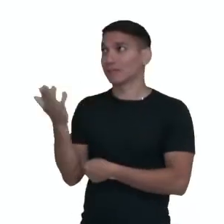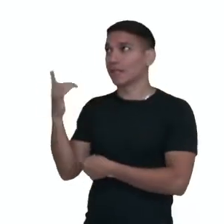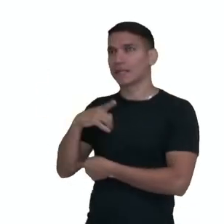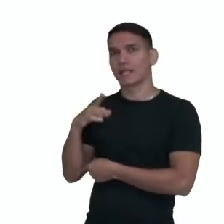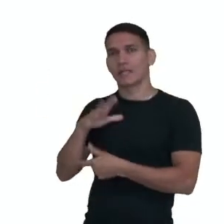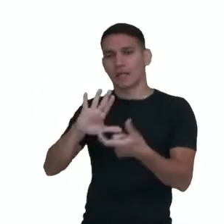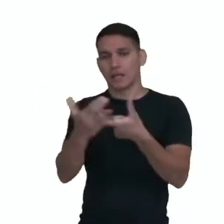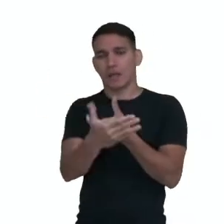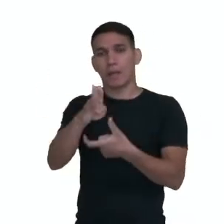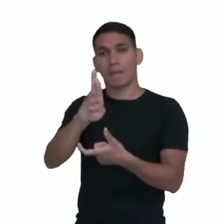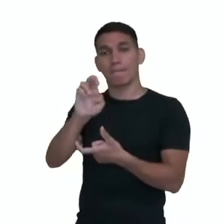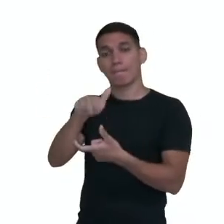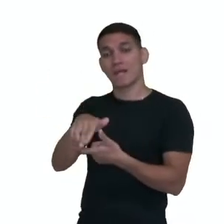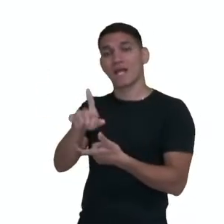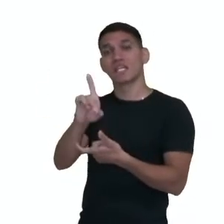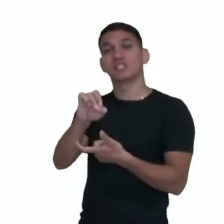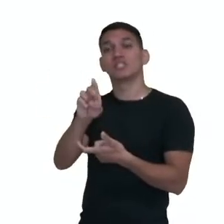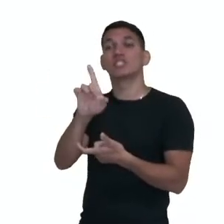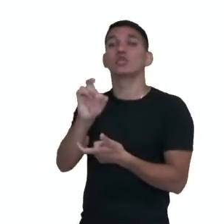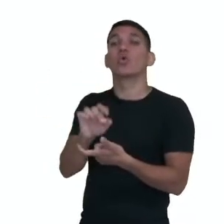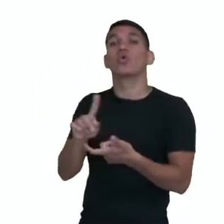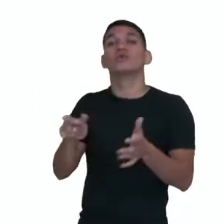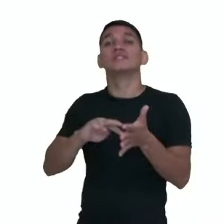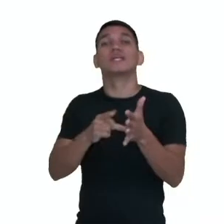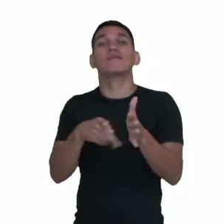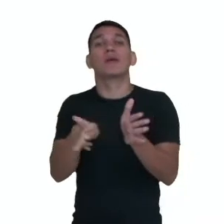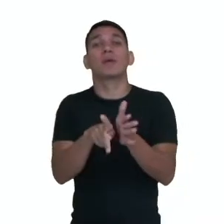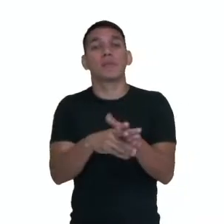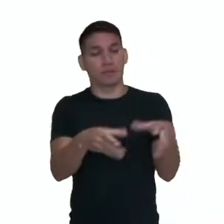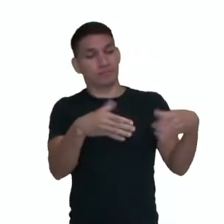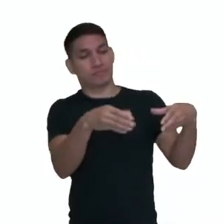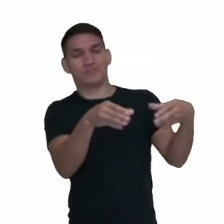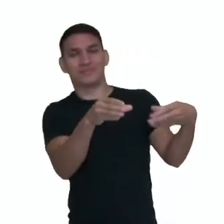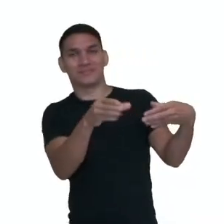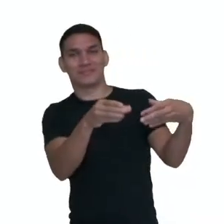brandir significa agitar alguma coisa com as mãos.